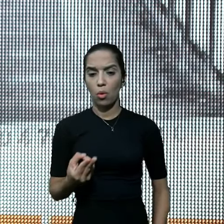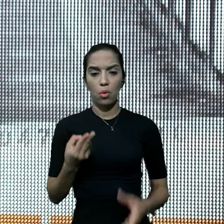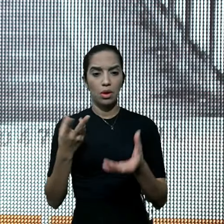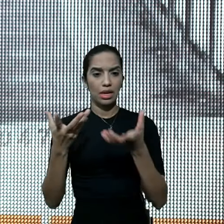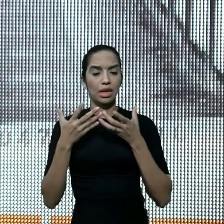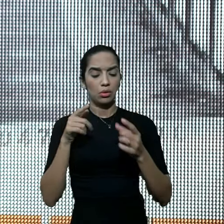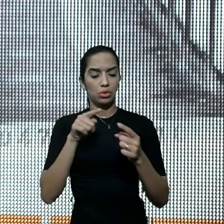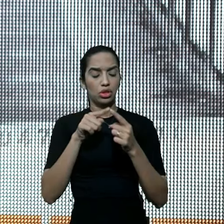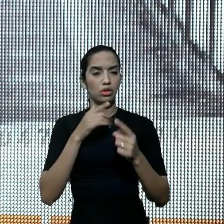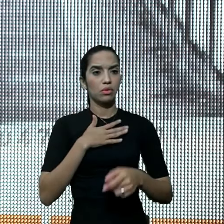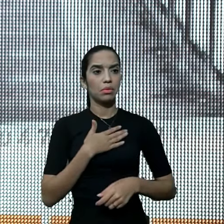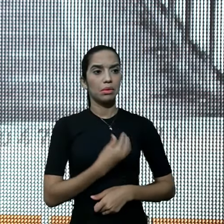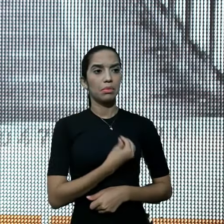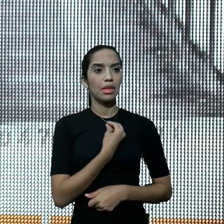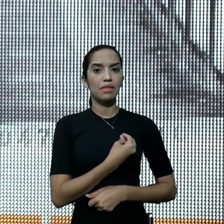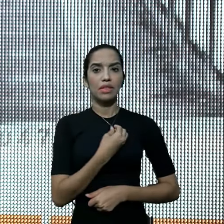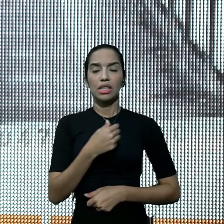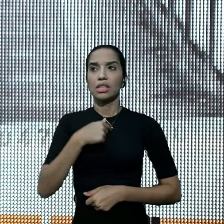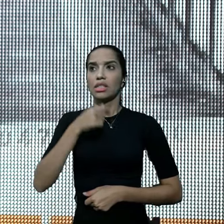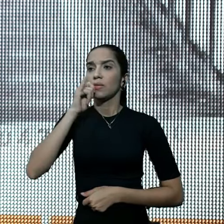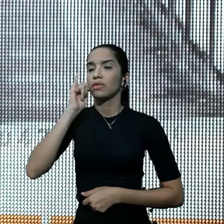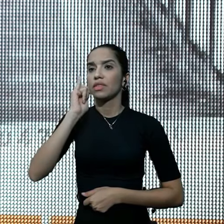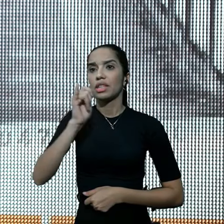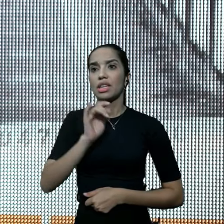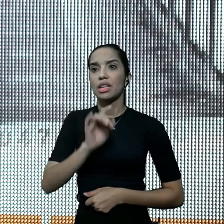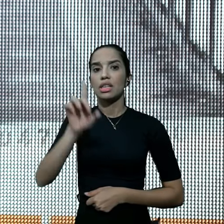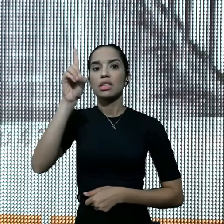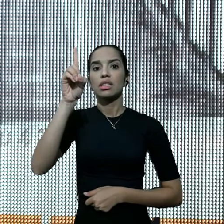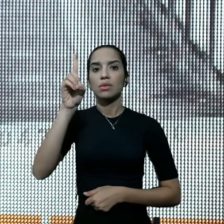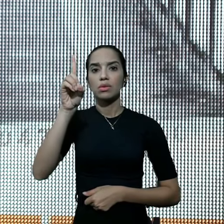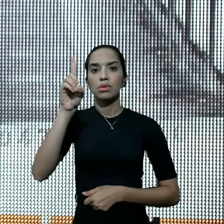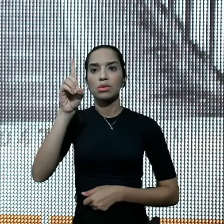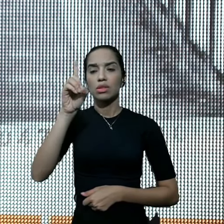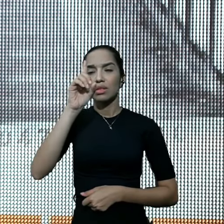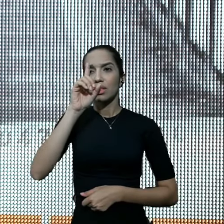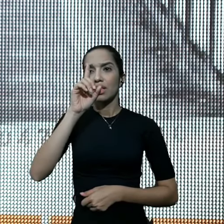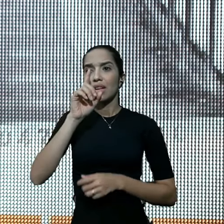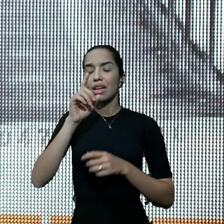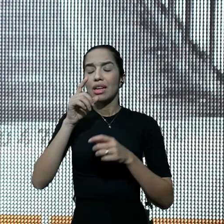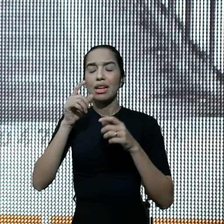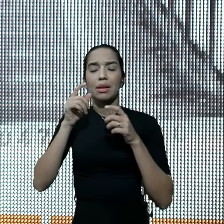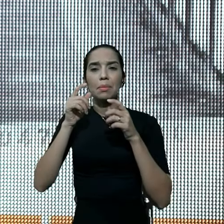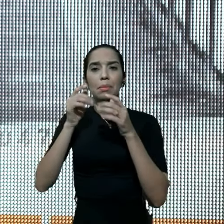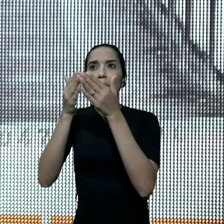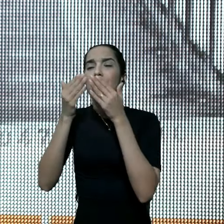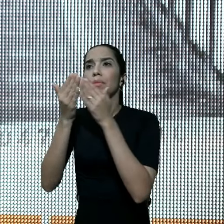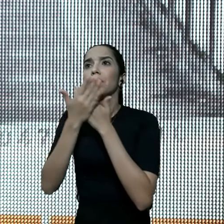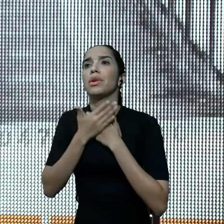sentido, para a minha existência, eu me acheguei a Deus, muito parecido, como esses leprosos, que chegaram,